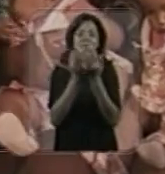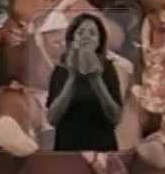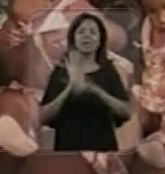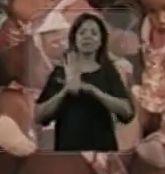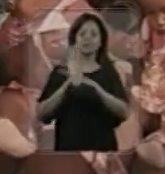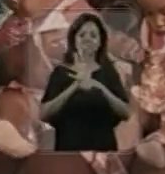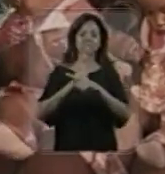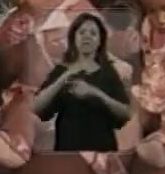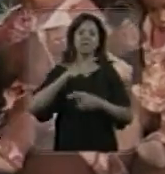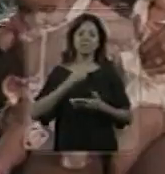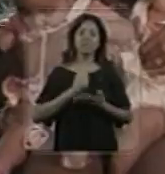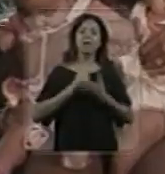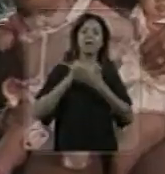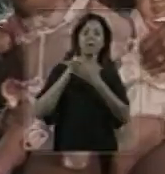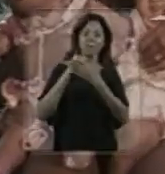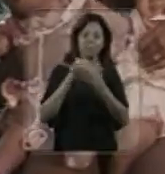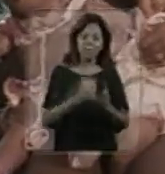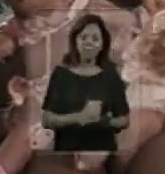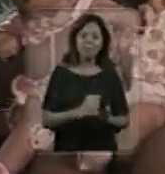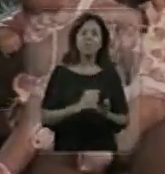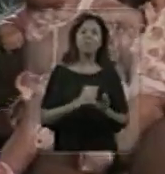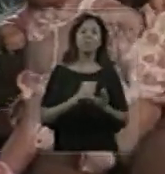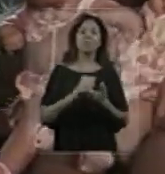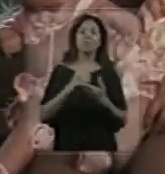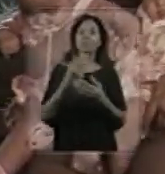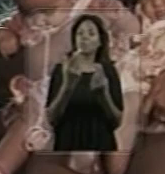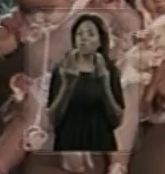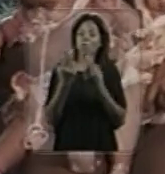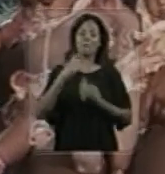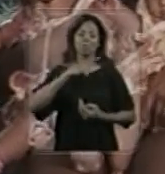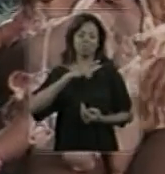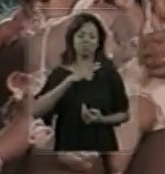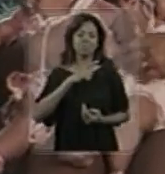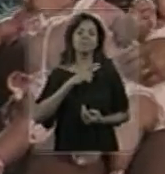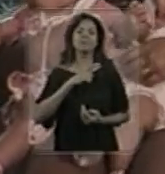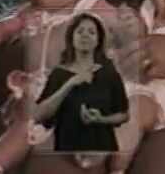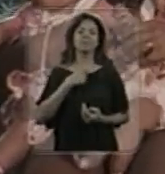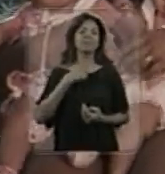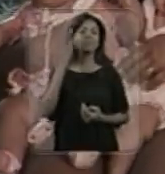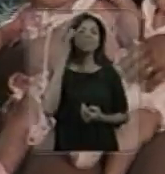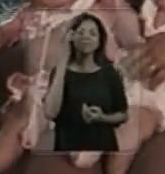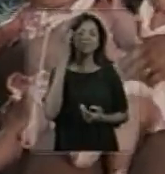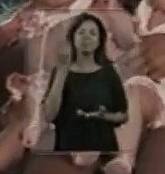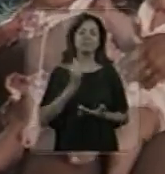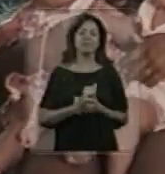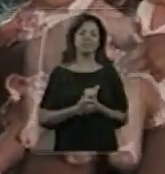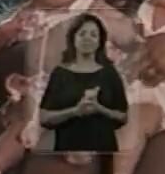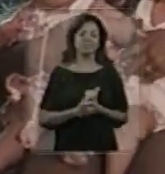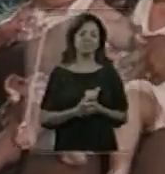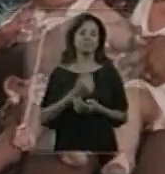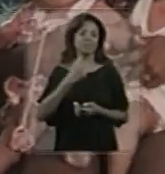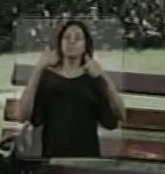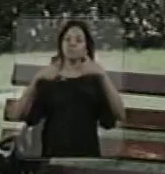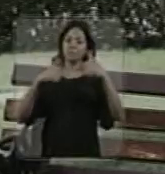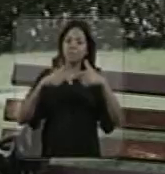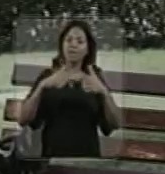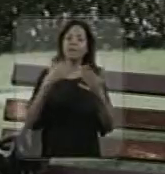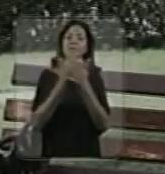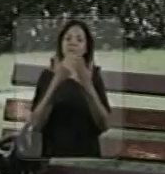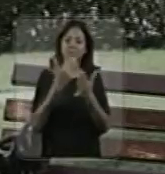família. Quando a família ajuda, né? E se a gente tem um apoio para ser dado igual eu tenho, é bem mais fácil.